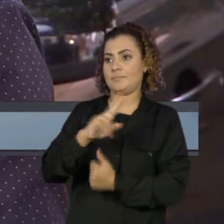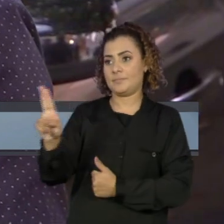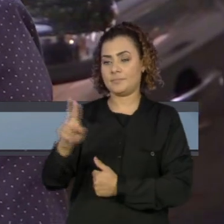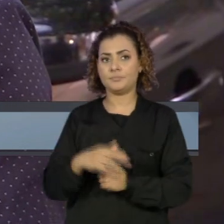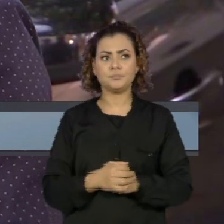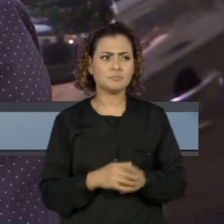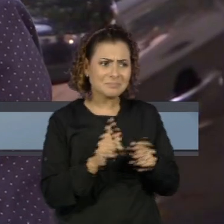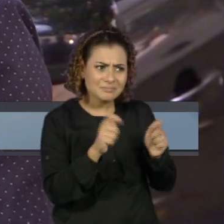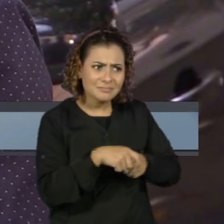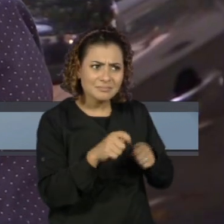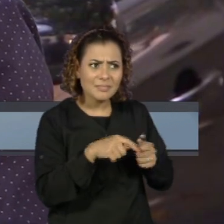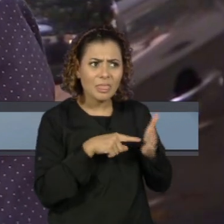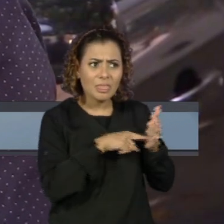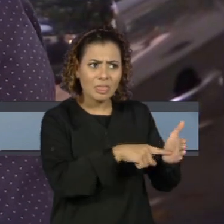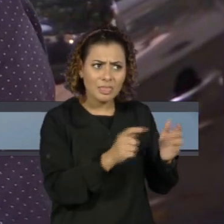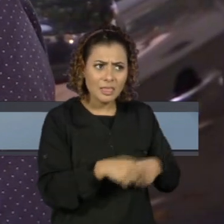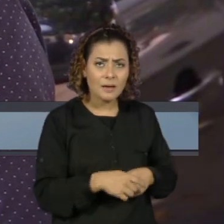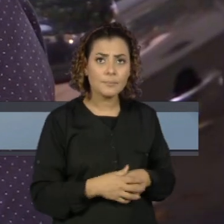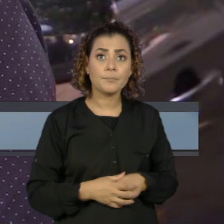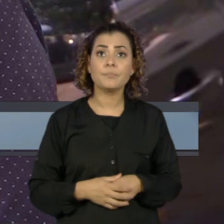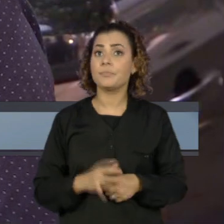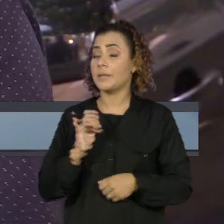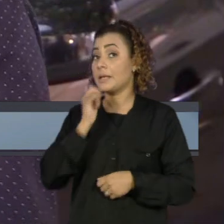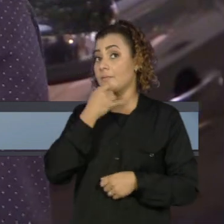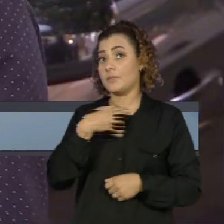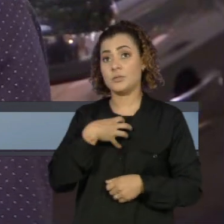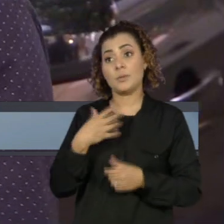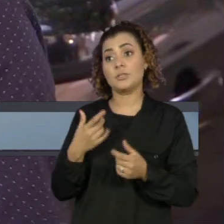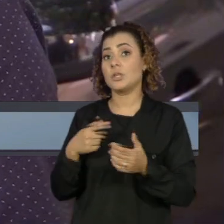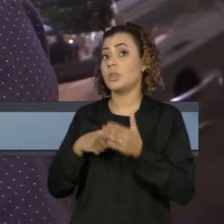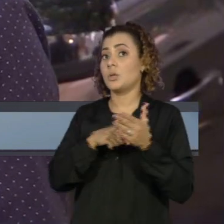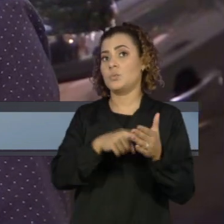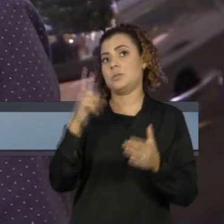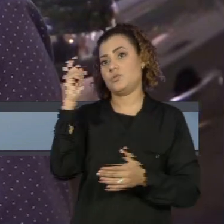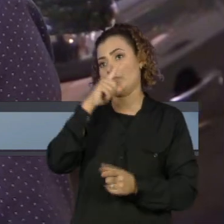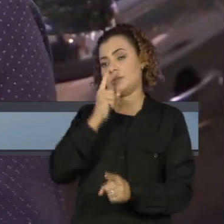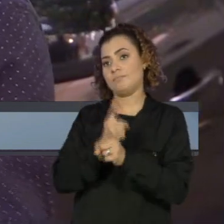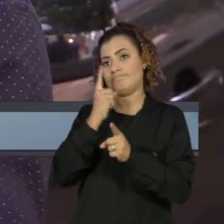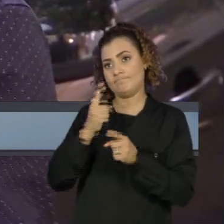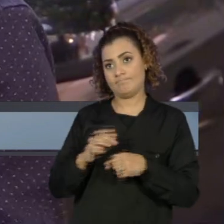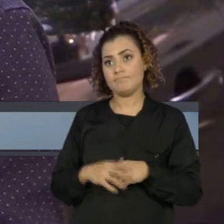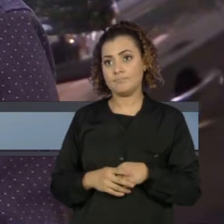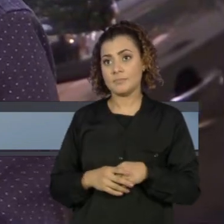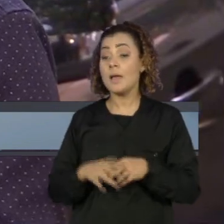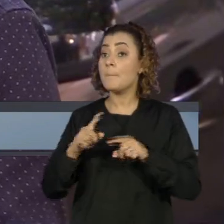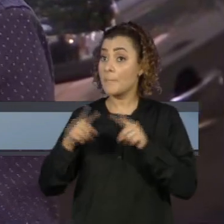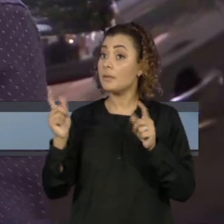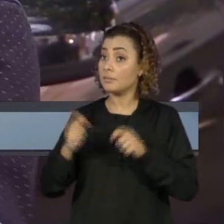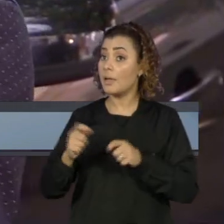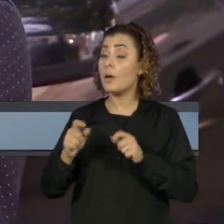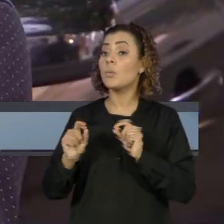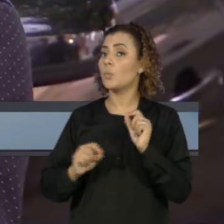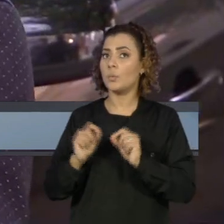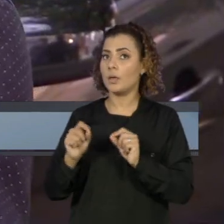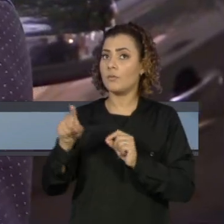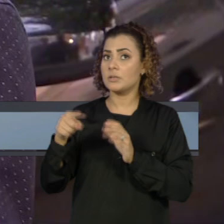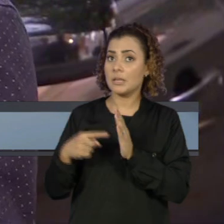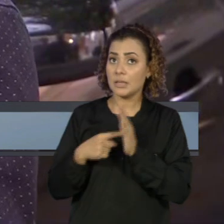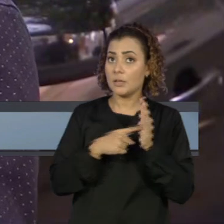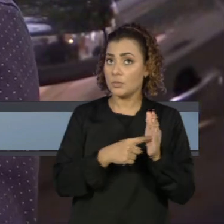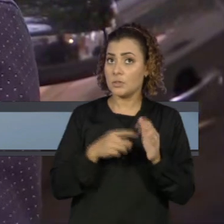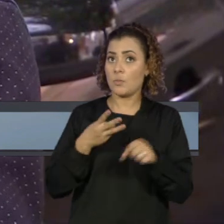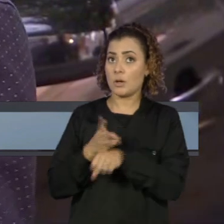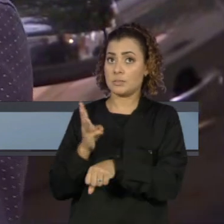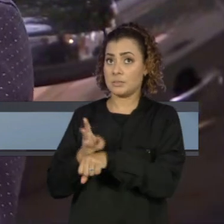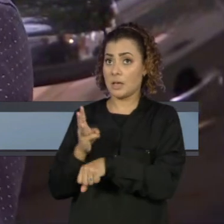possível fazer uma denúncia? Infelizmente, a denúncia é difícil de ser realizada. Mas você pode fazer o seguinte, denunciar isso ao